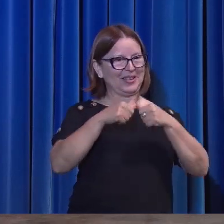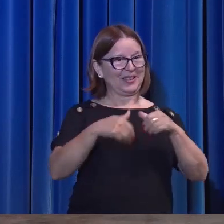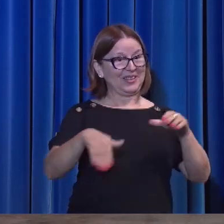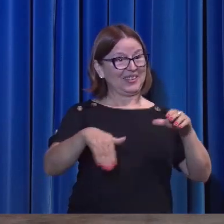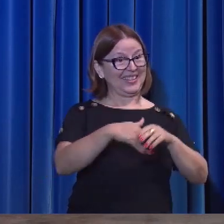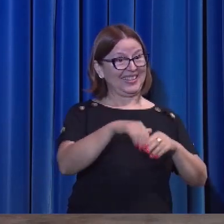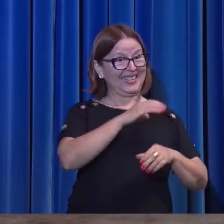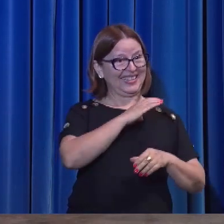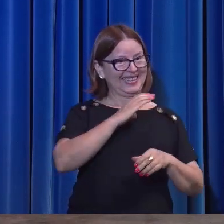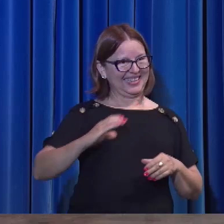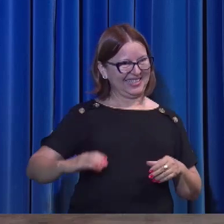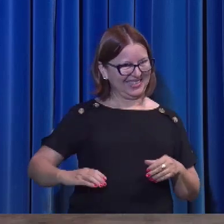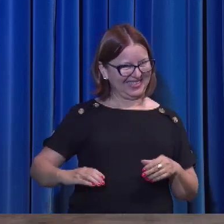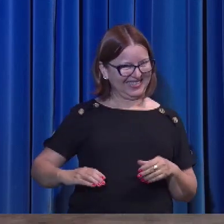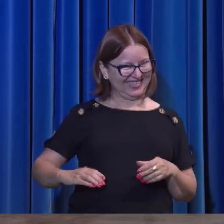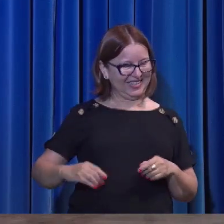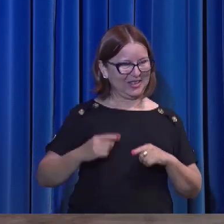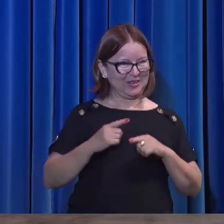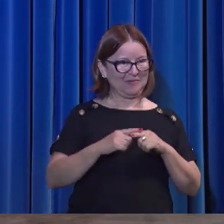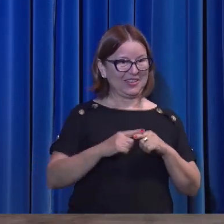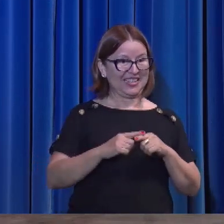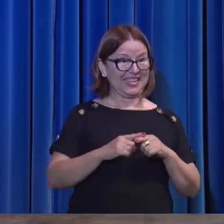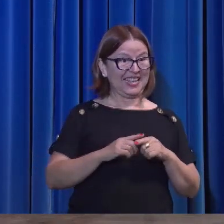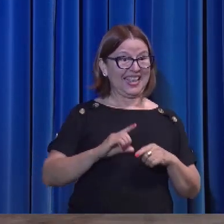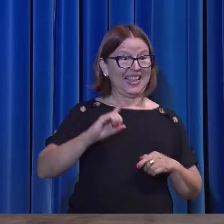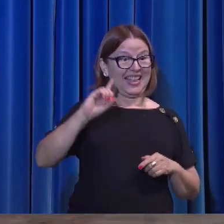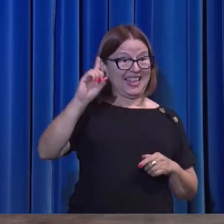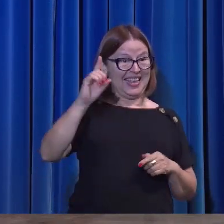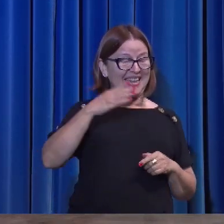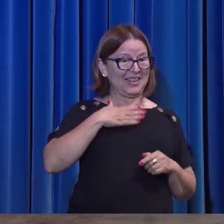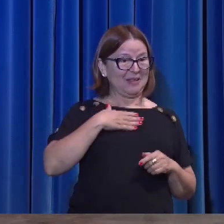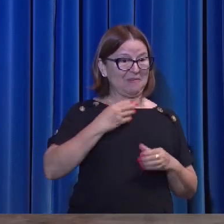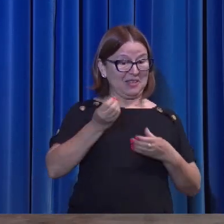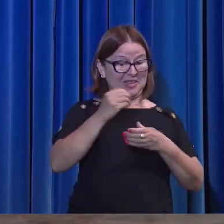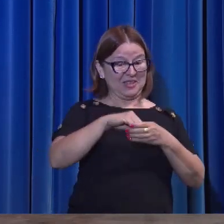E eu estou em Cristo, porque ele me atraiu a ele na cruz.